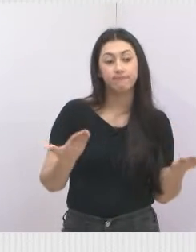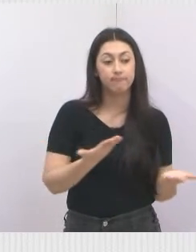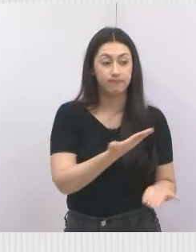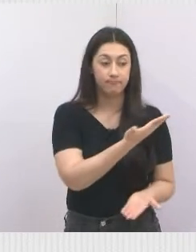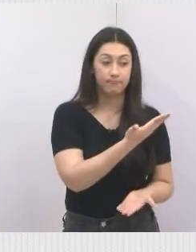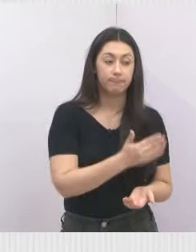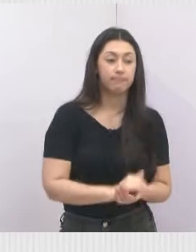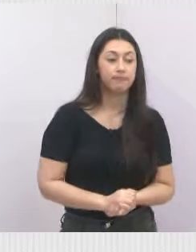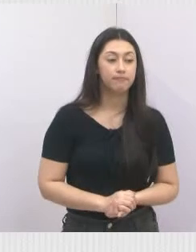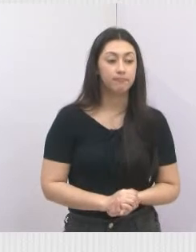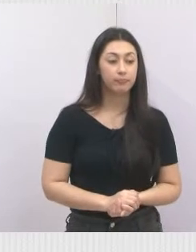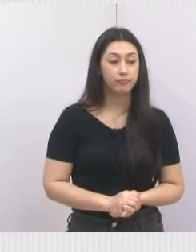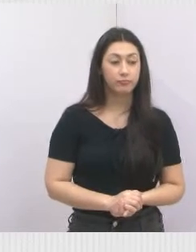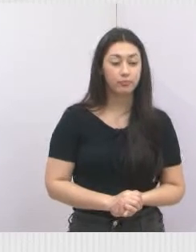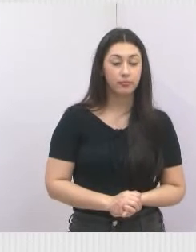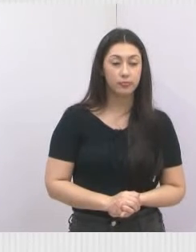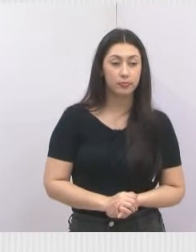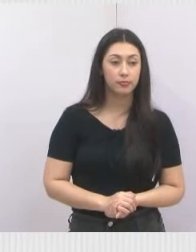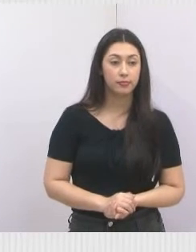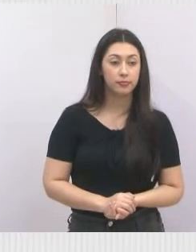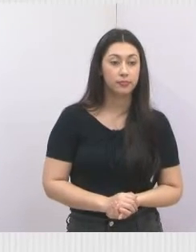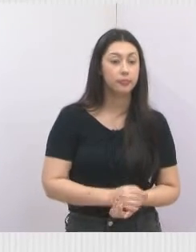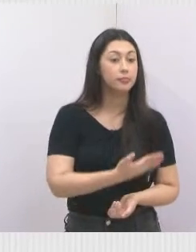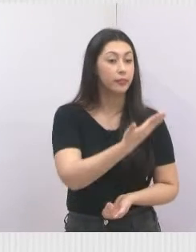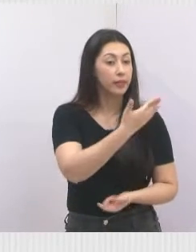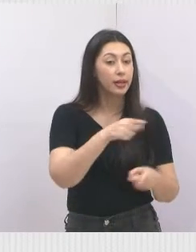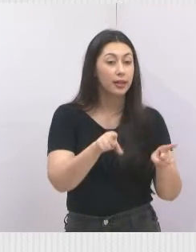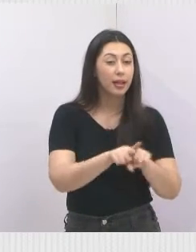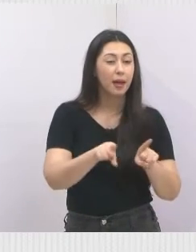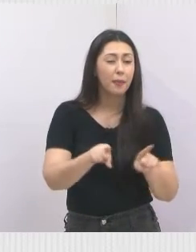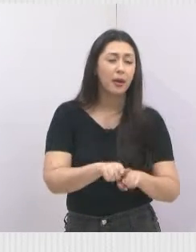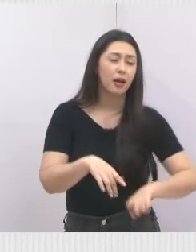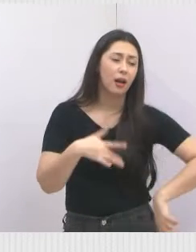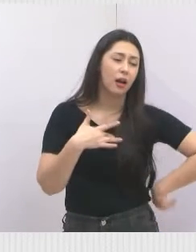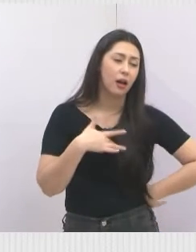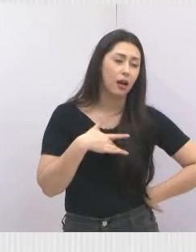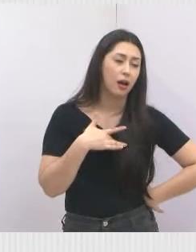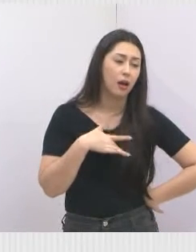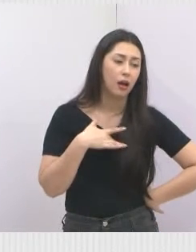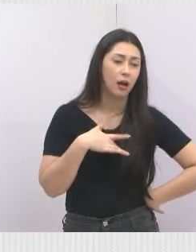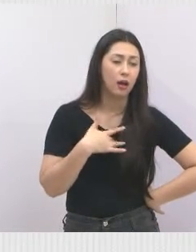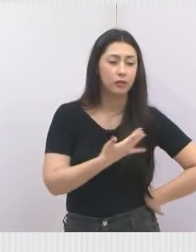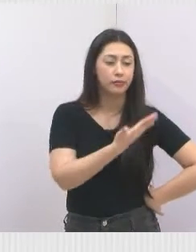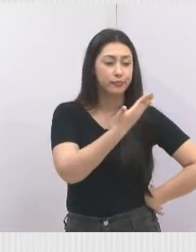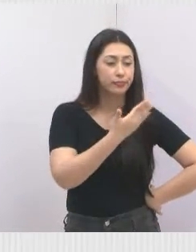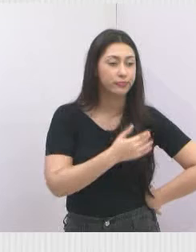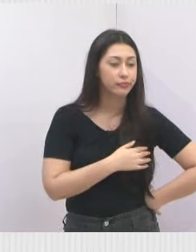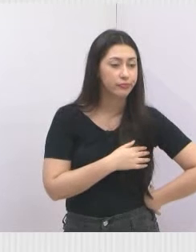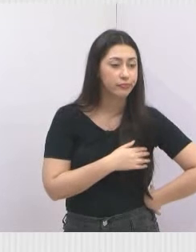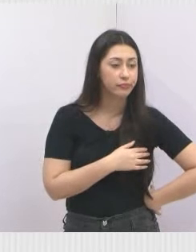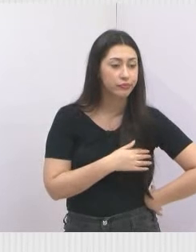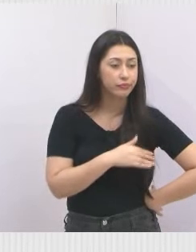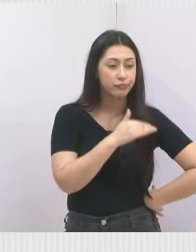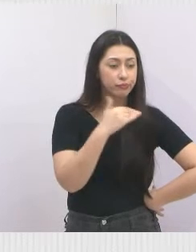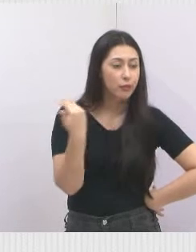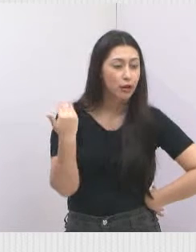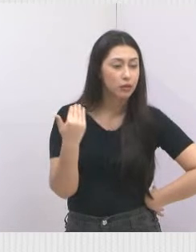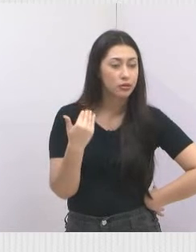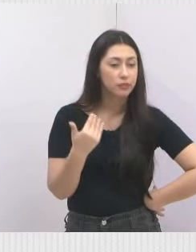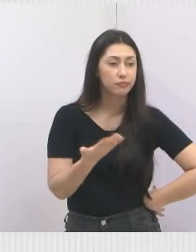aí. Próximo. Olha essa outra aí. Essa outra, coitada. Aí. Morreu.